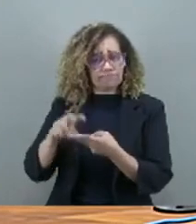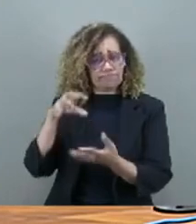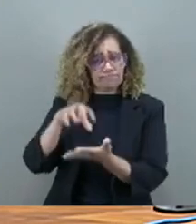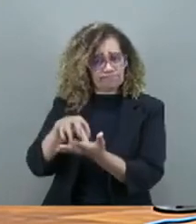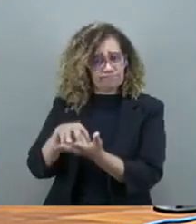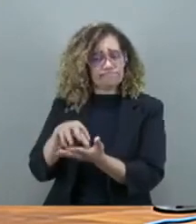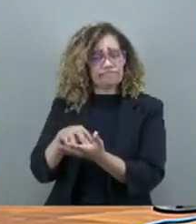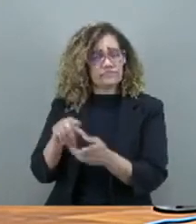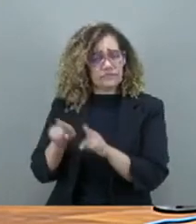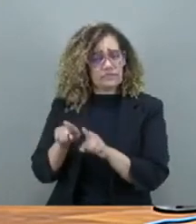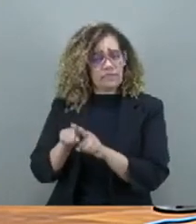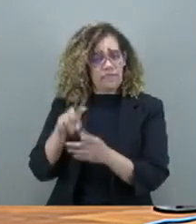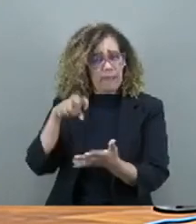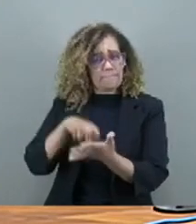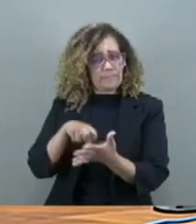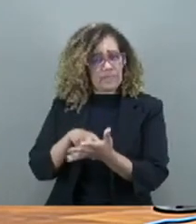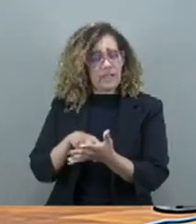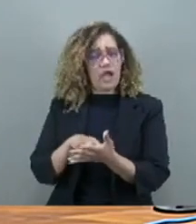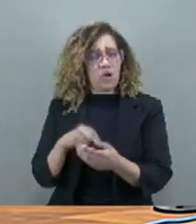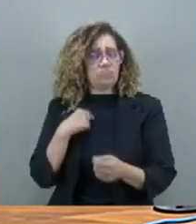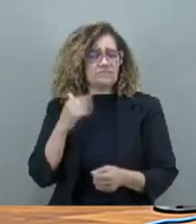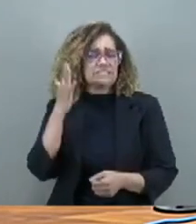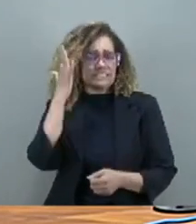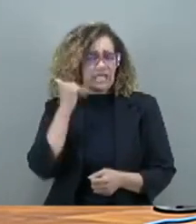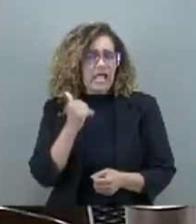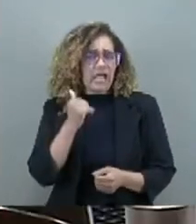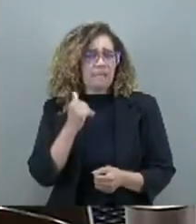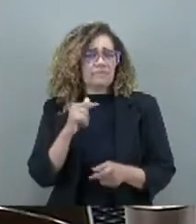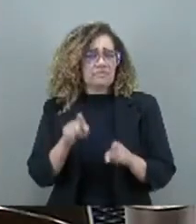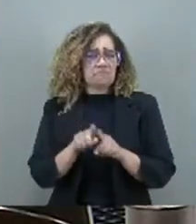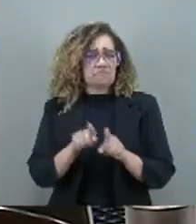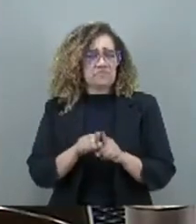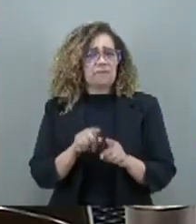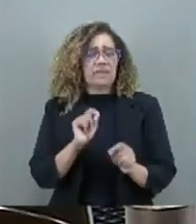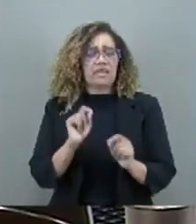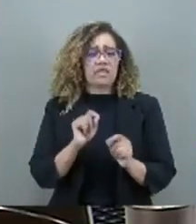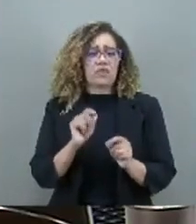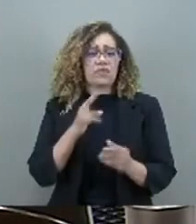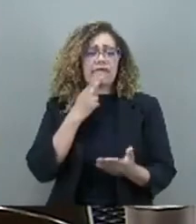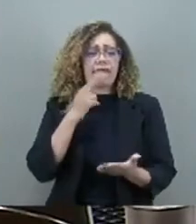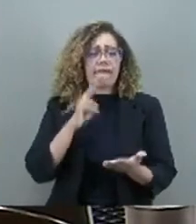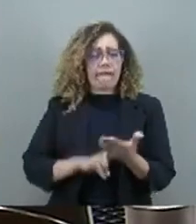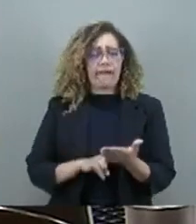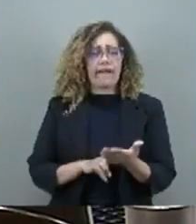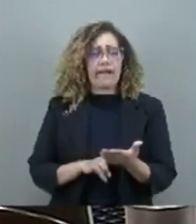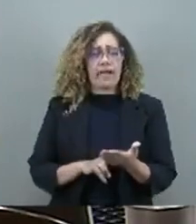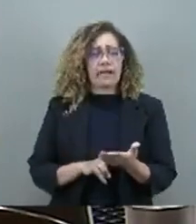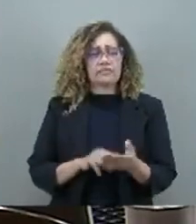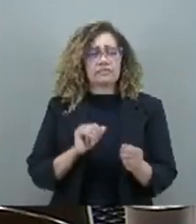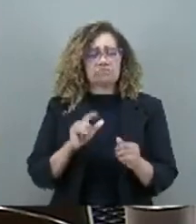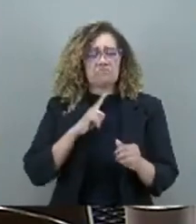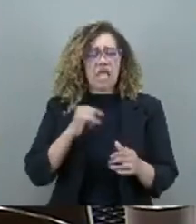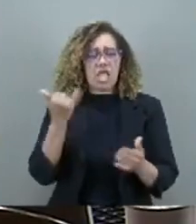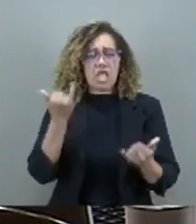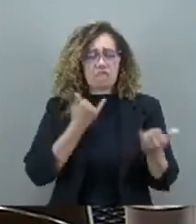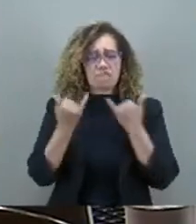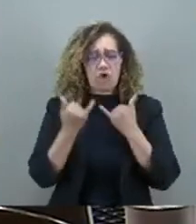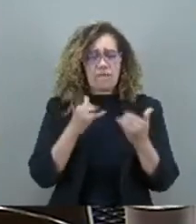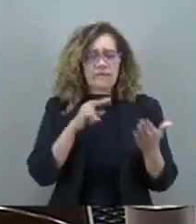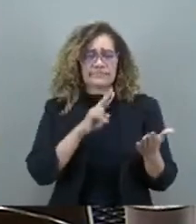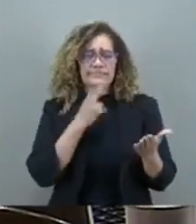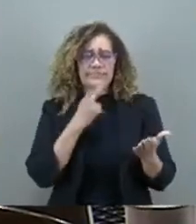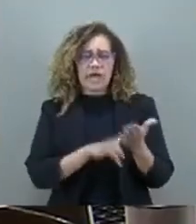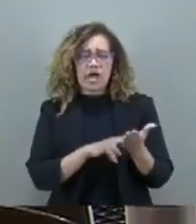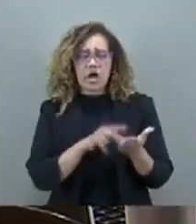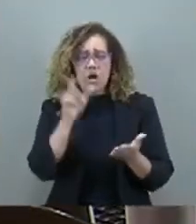várias execuções penais, e nós sabemos que as cartas de guias ou guias de recolhimento que traz ali toda a informação daquele